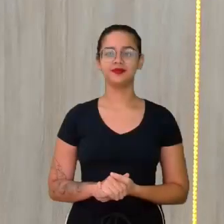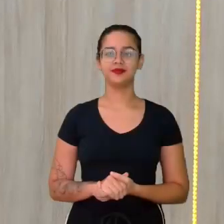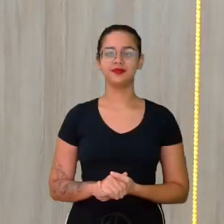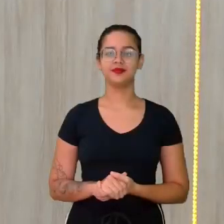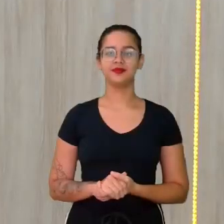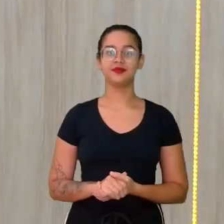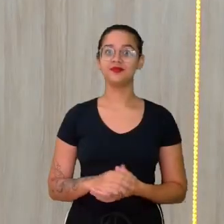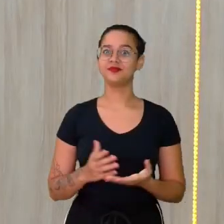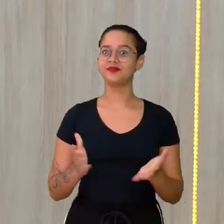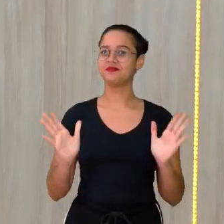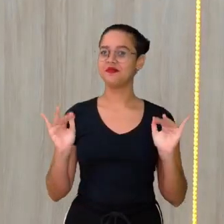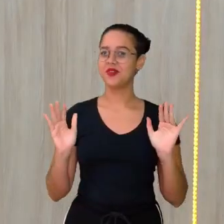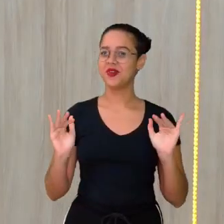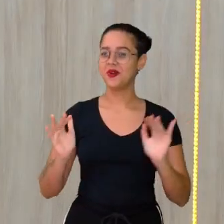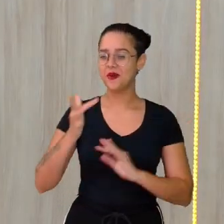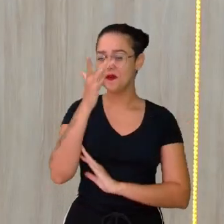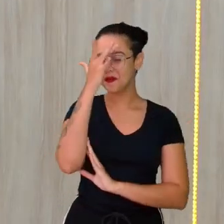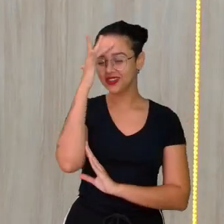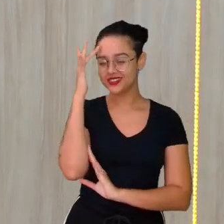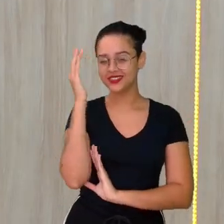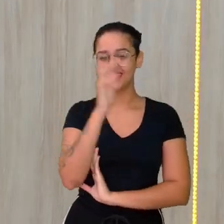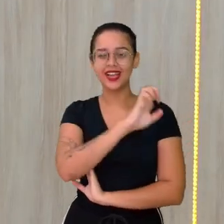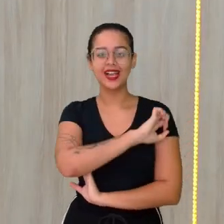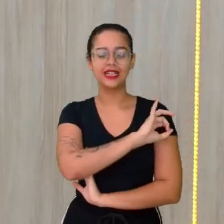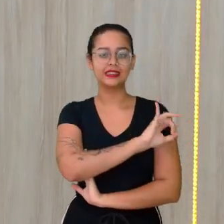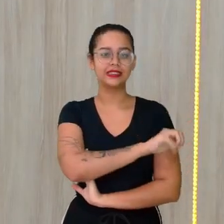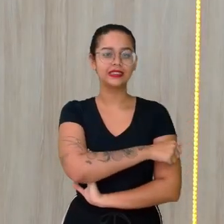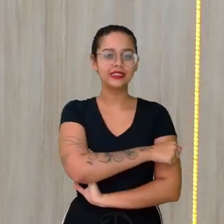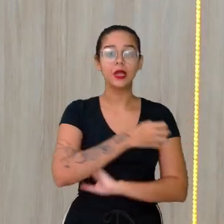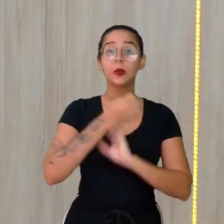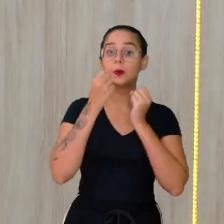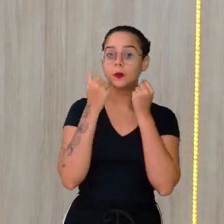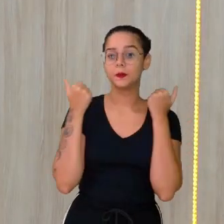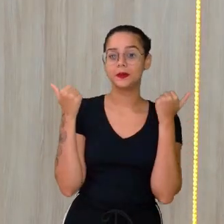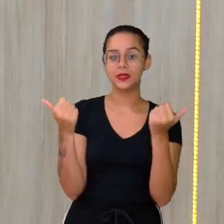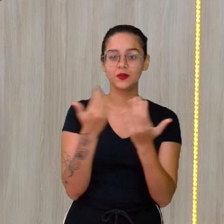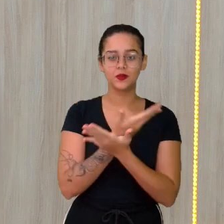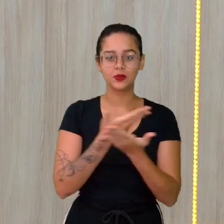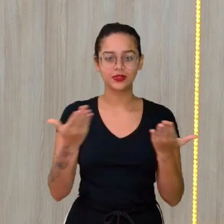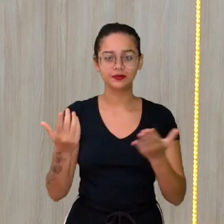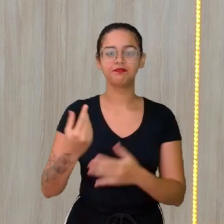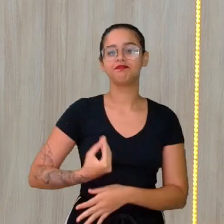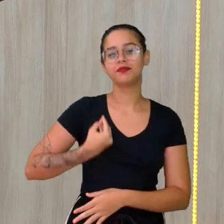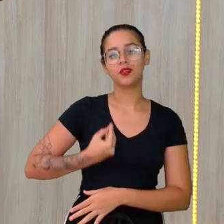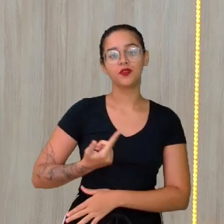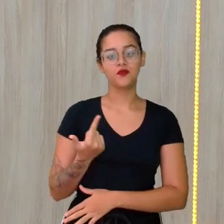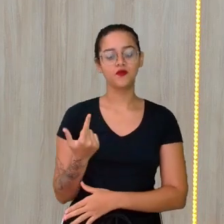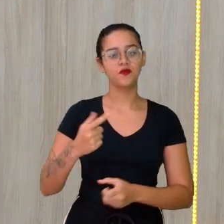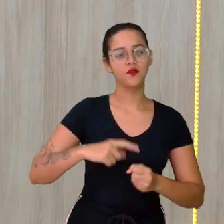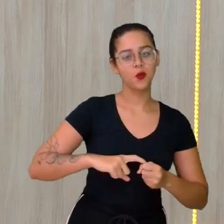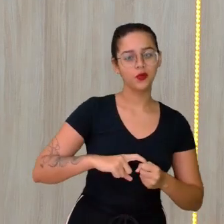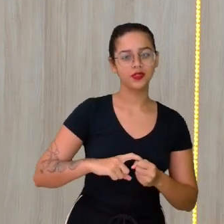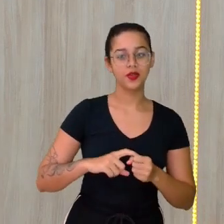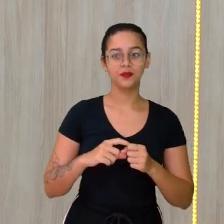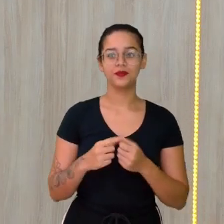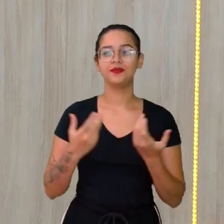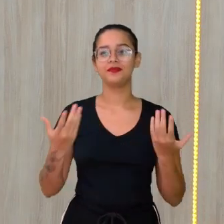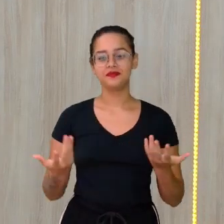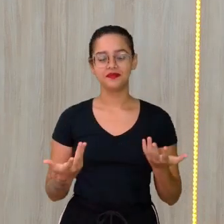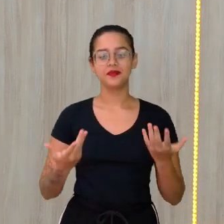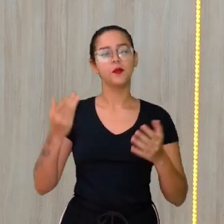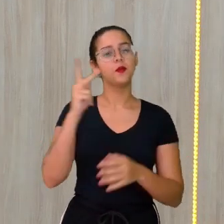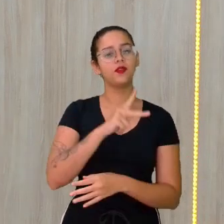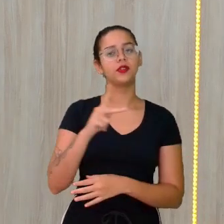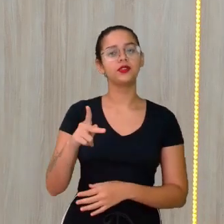Bora povo da EJA, tudo bem com vocês? Estou aqui de volta, vejam vocês, professor